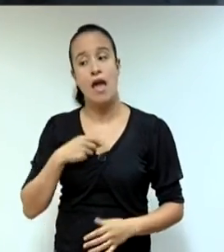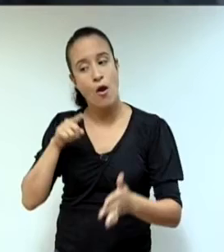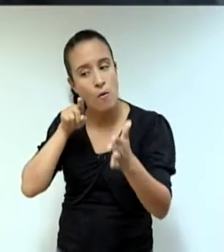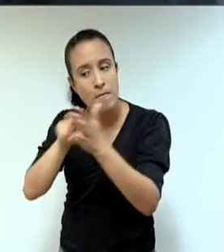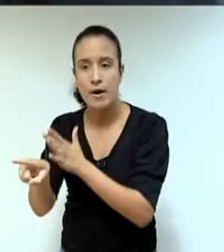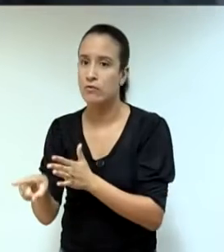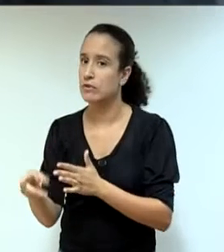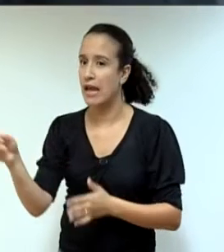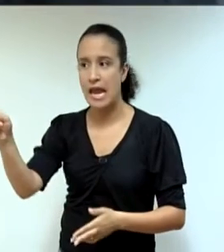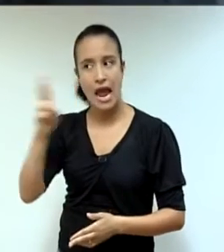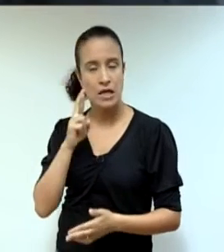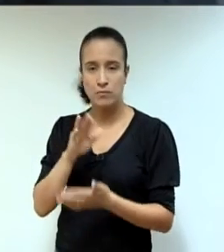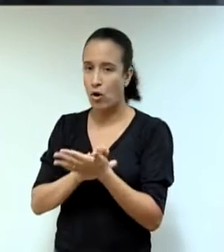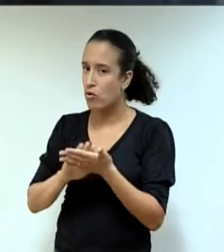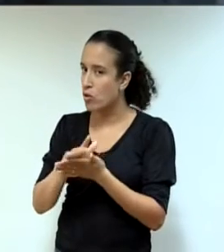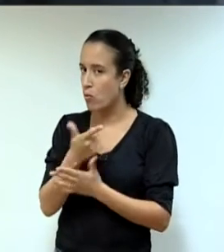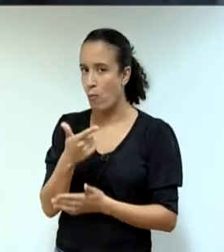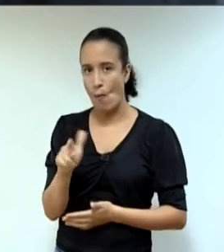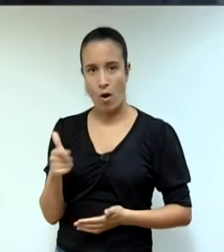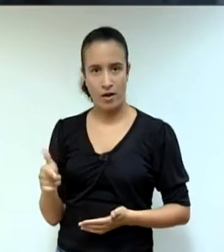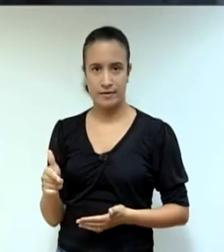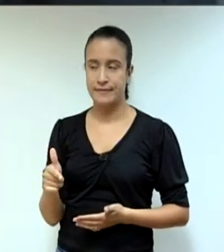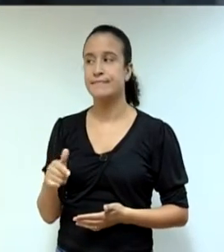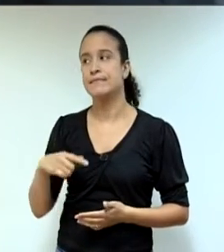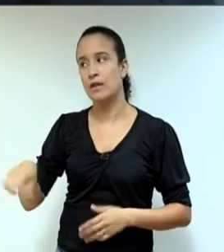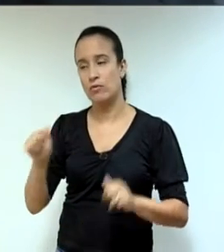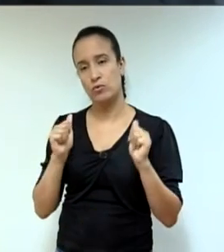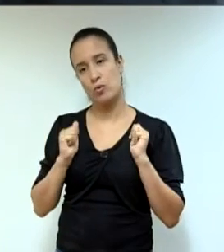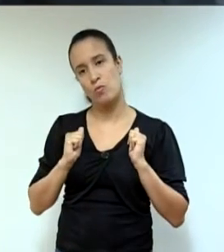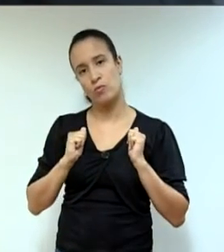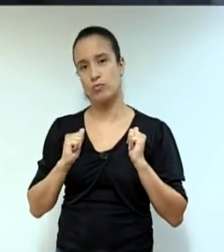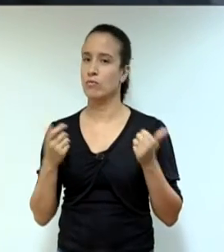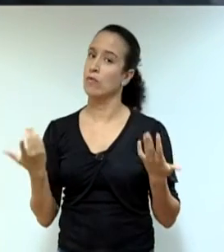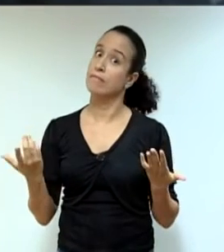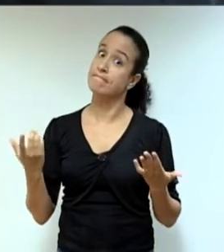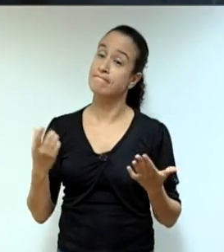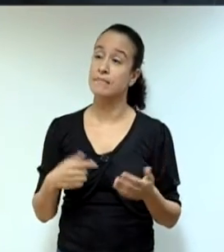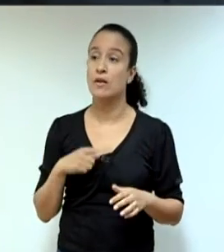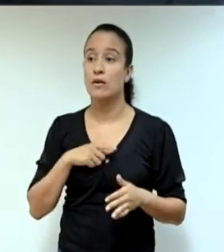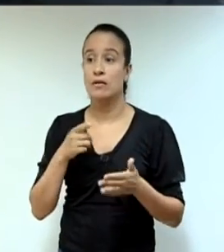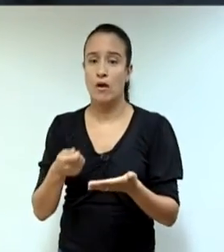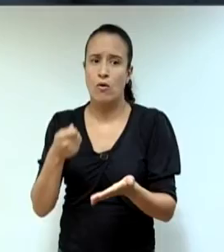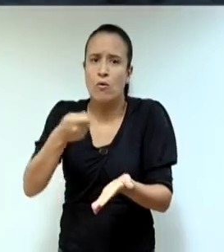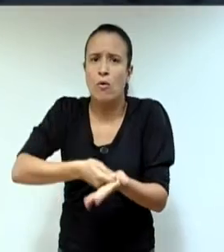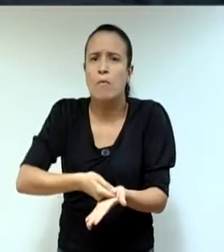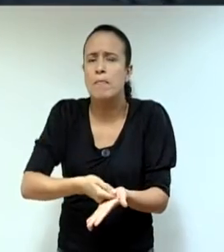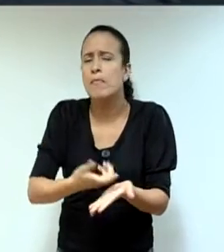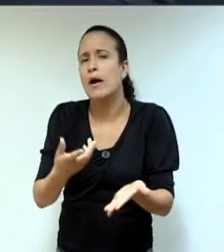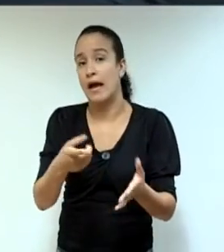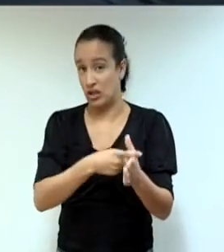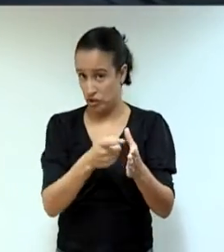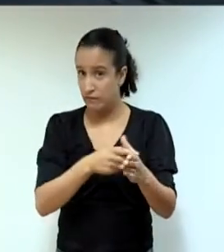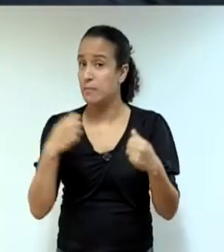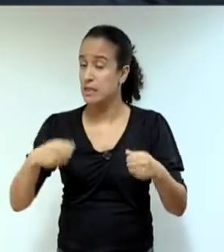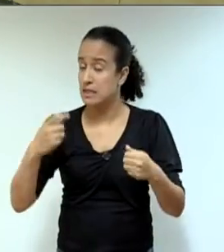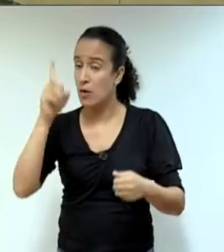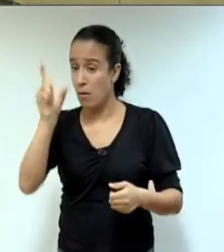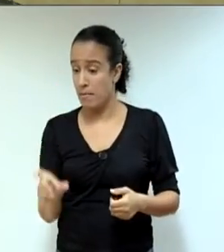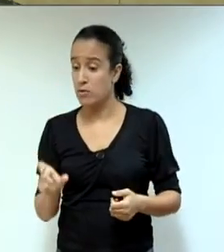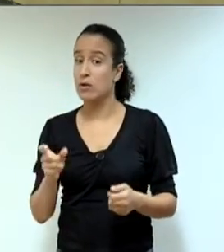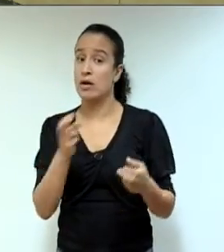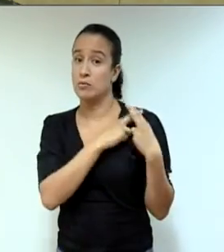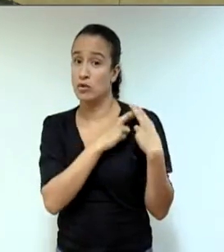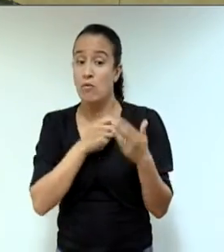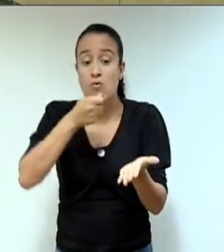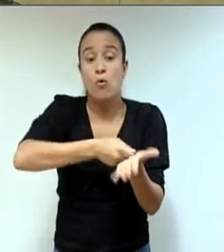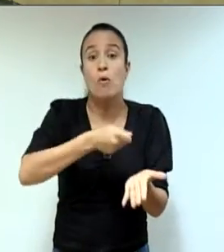portanto, está sendo omissa na questão da cobrança da dívida ativa e das dívidas do município. Obrigado, Sr. Presidente.